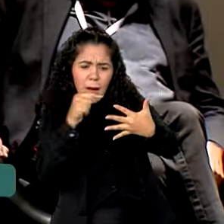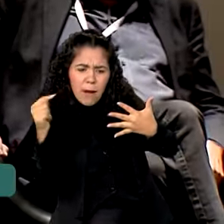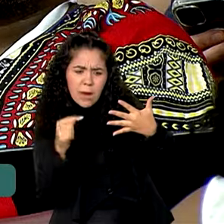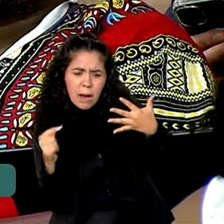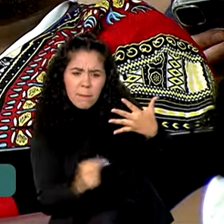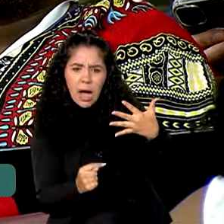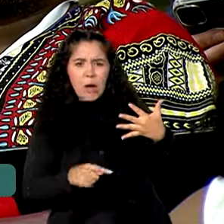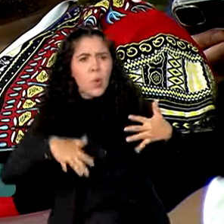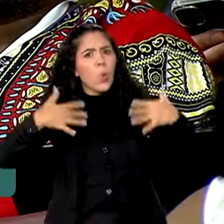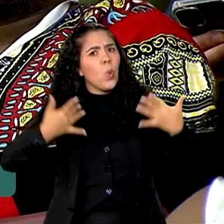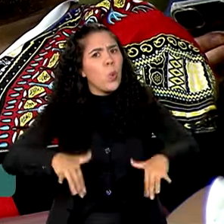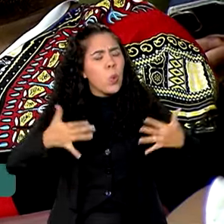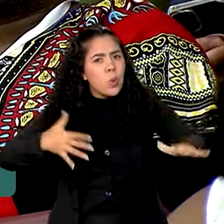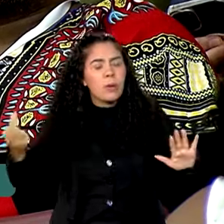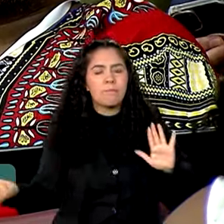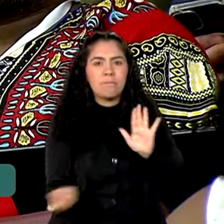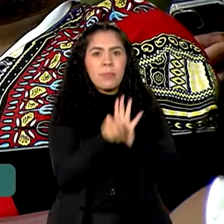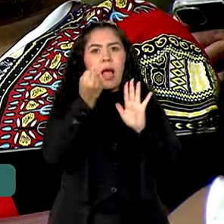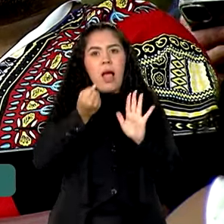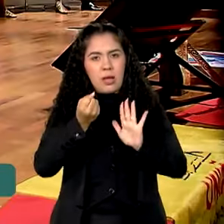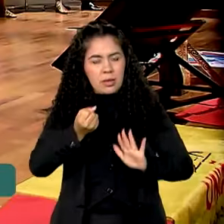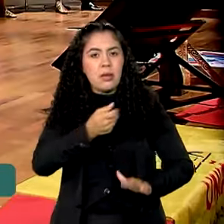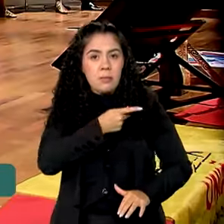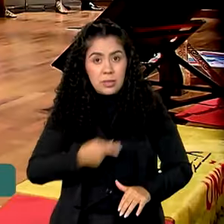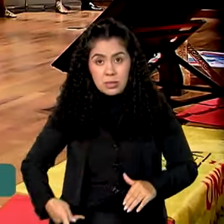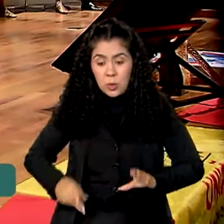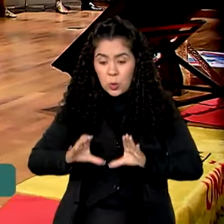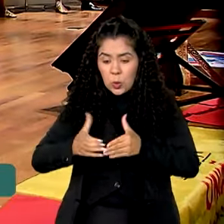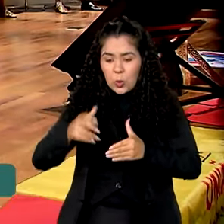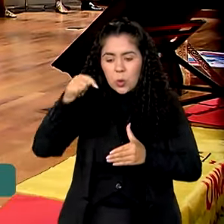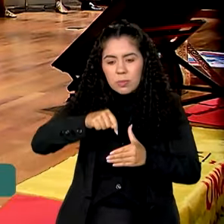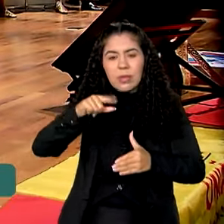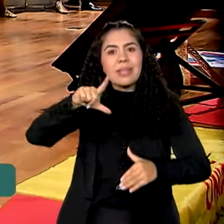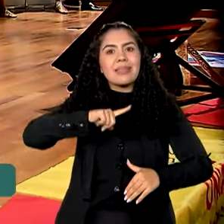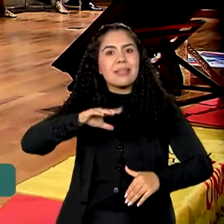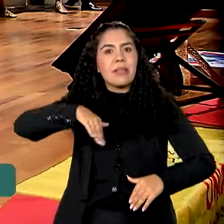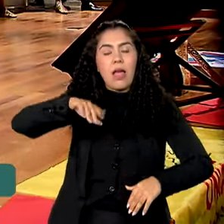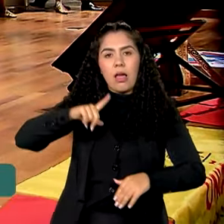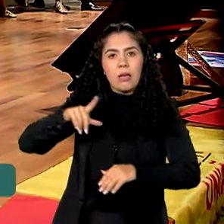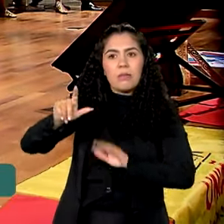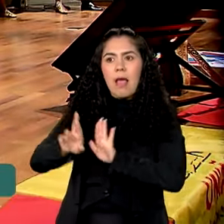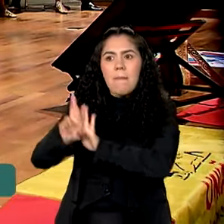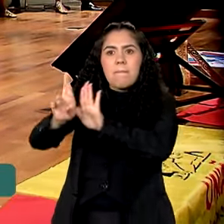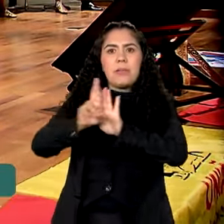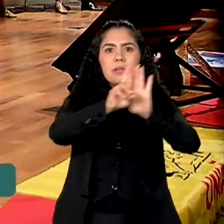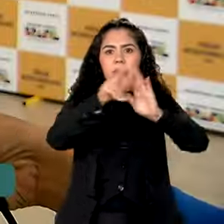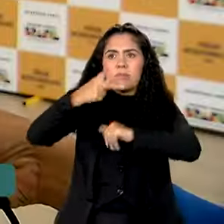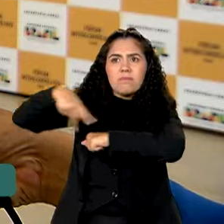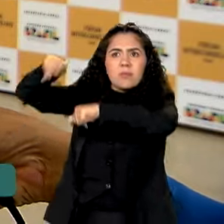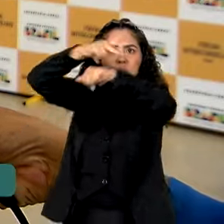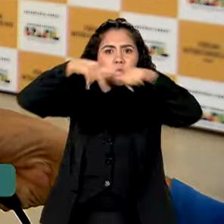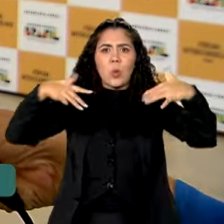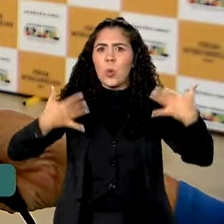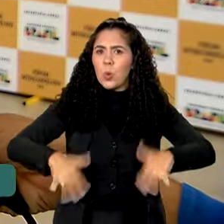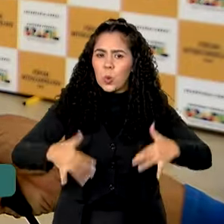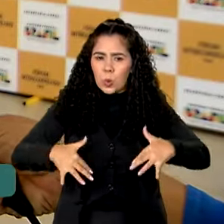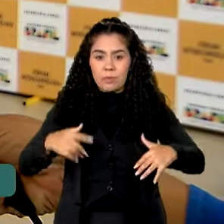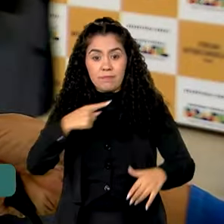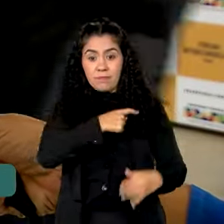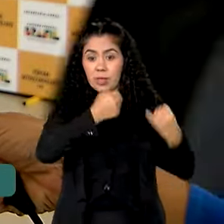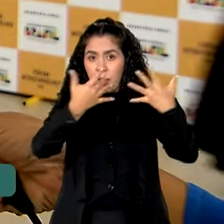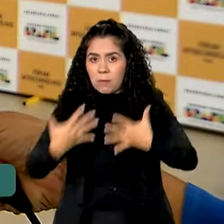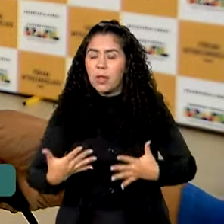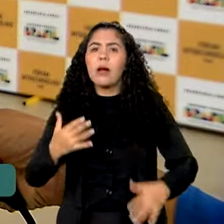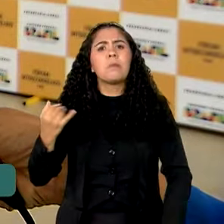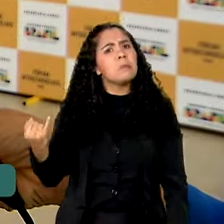que marcam a presidência brasileira do grupo que reúne as maiores economias do mundo. É muito importante que a gente